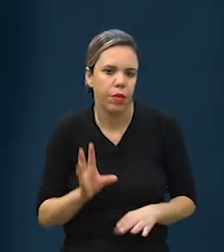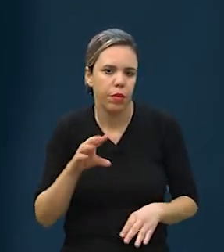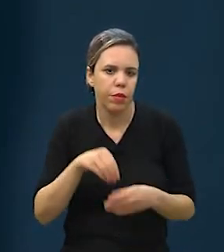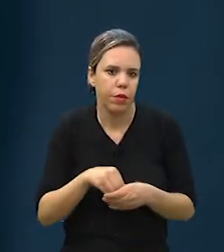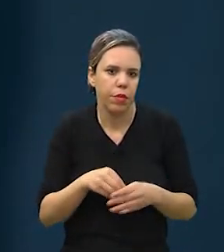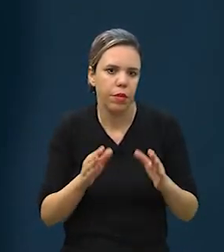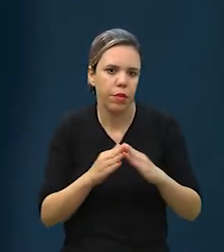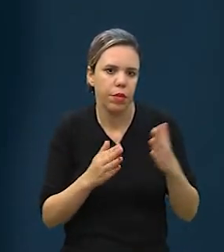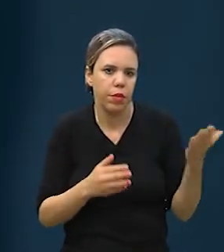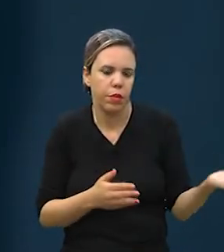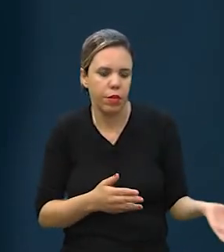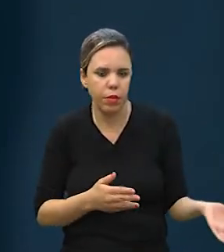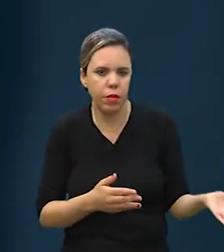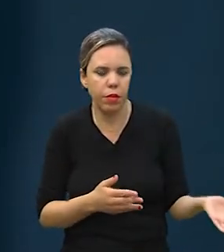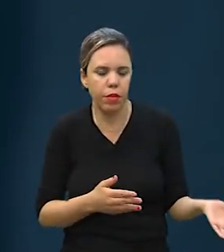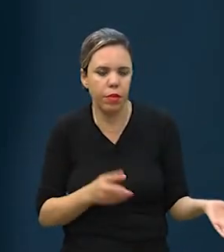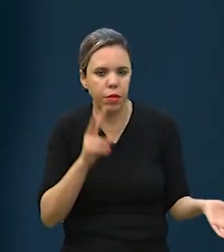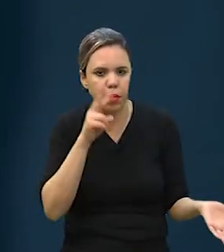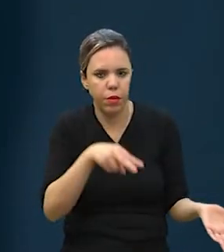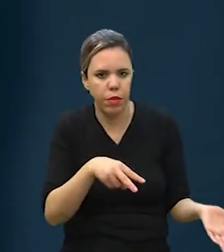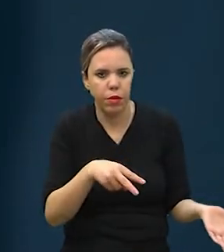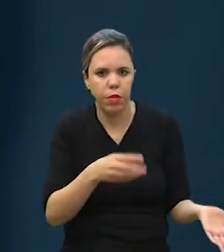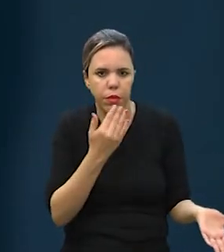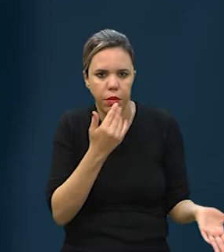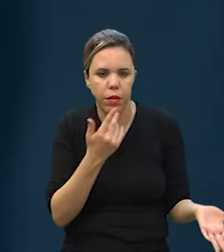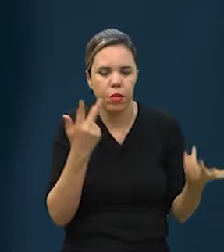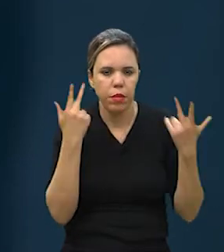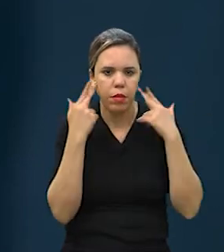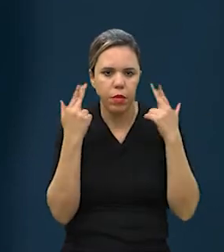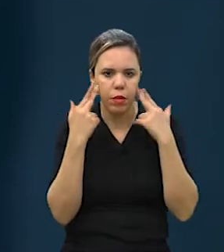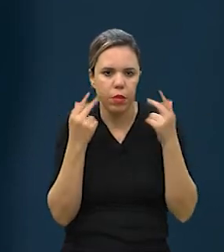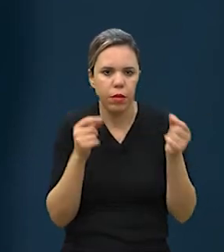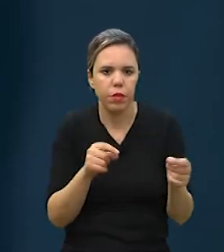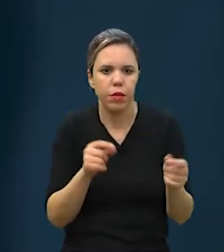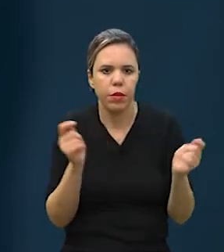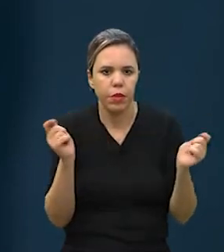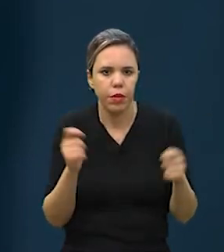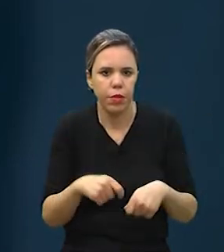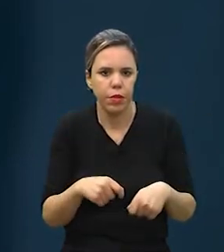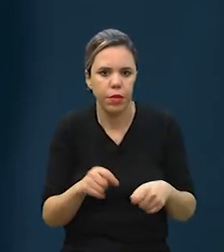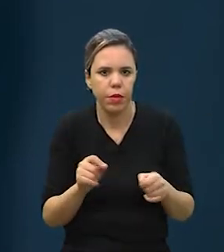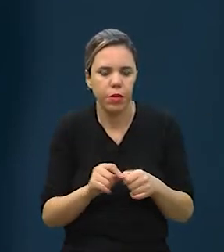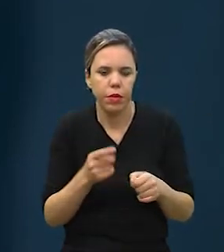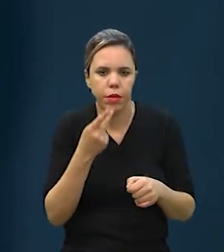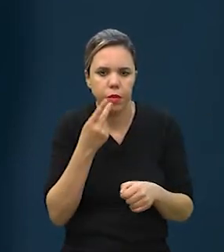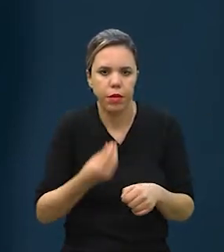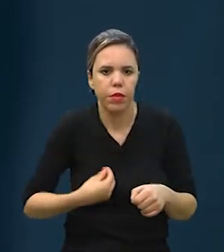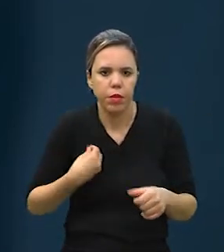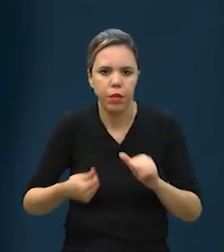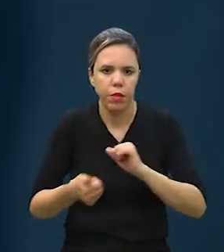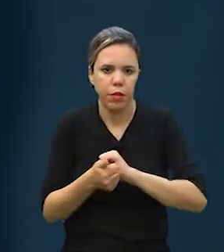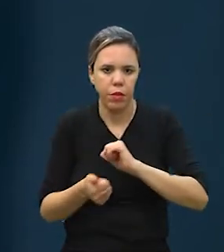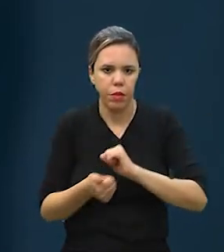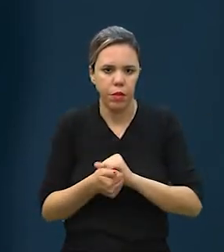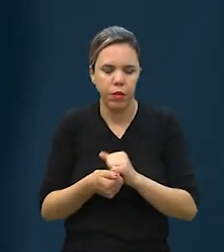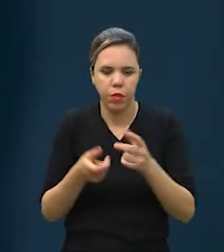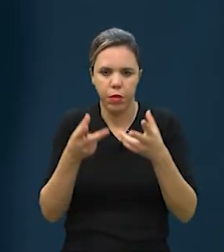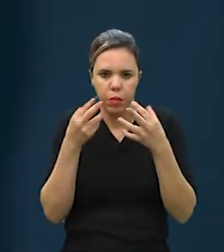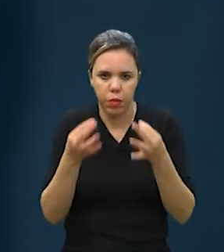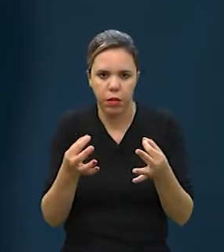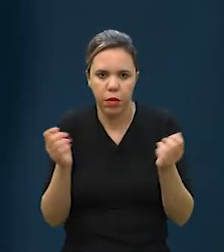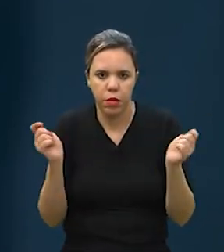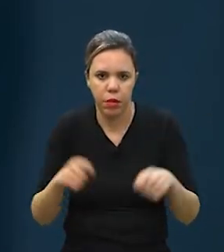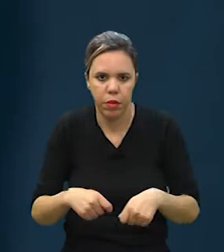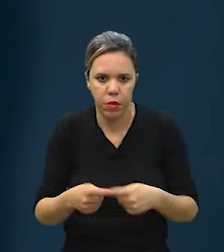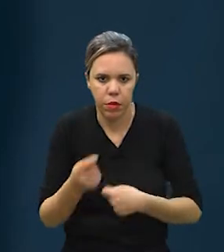Aconteceu dentro da nossa casa. A gente viu a dieta natural como uma possibilidade de qualidade de vida e aí a